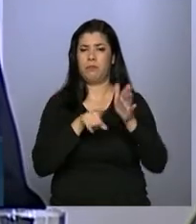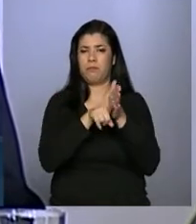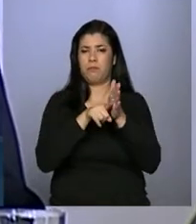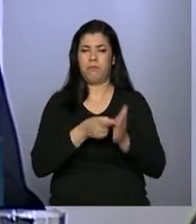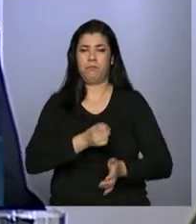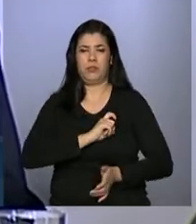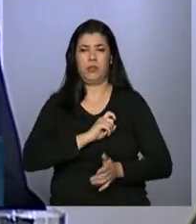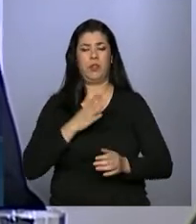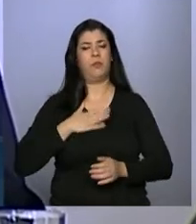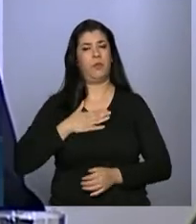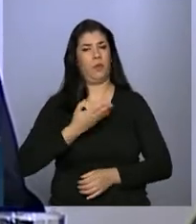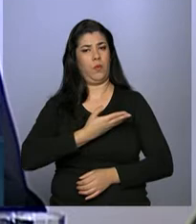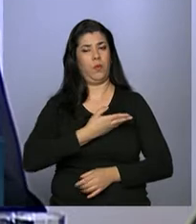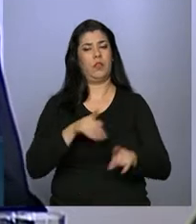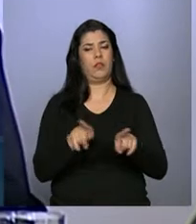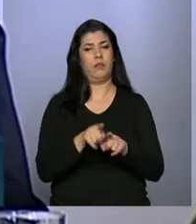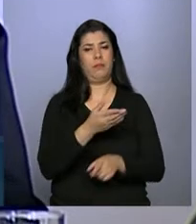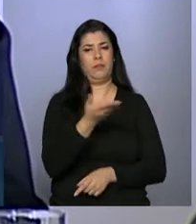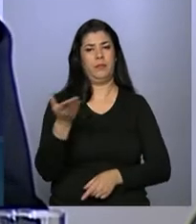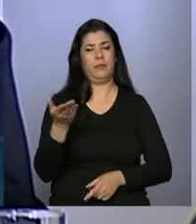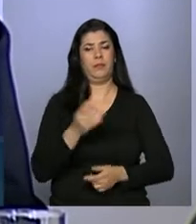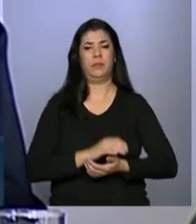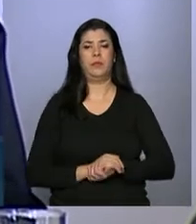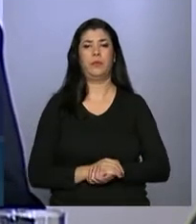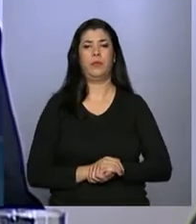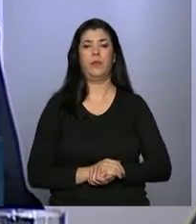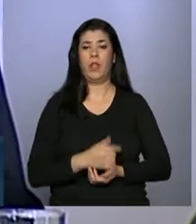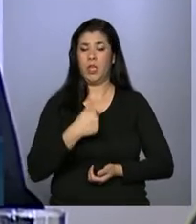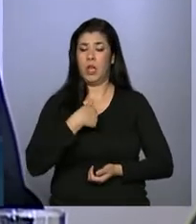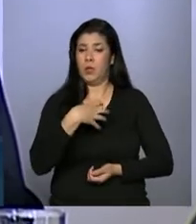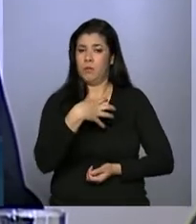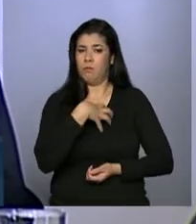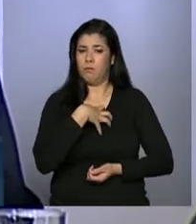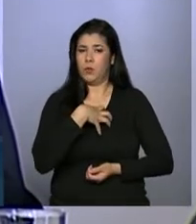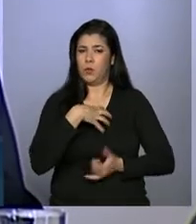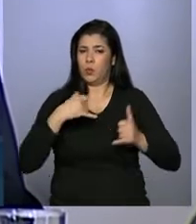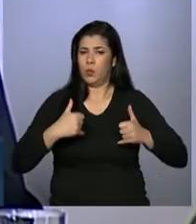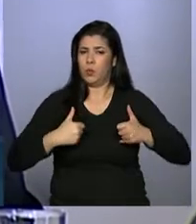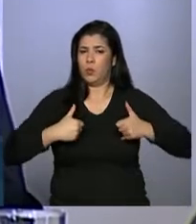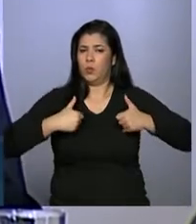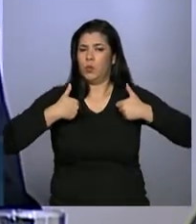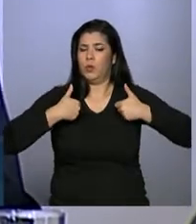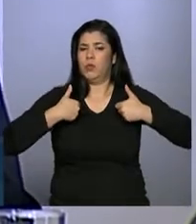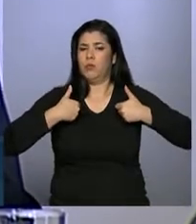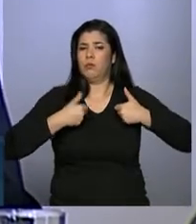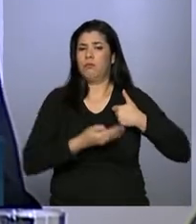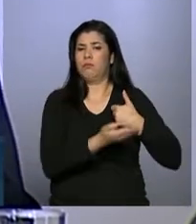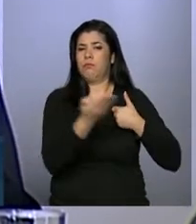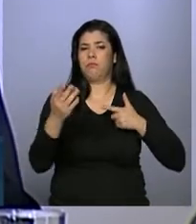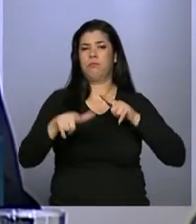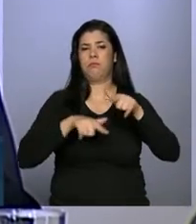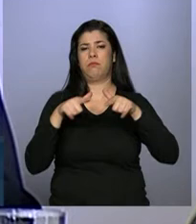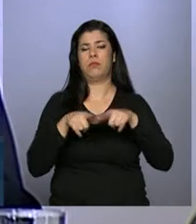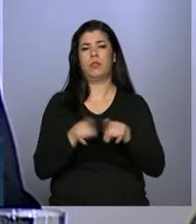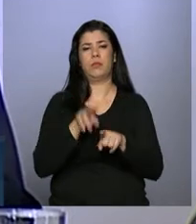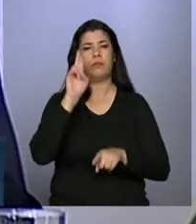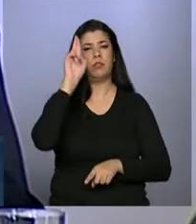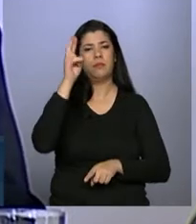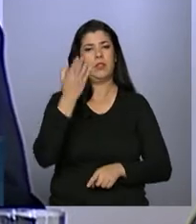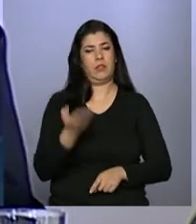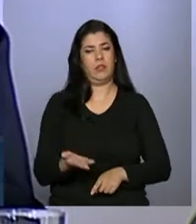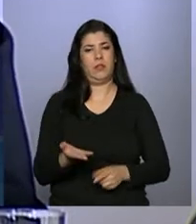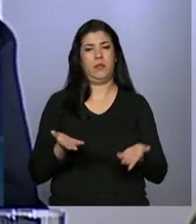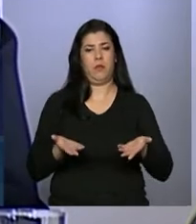meus colegas, meus amigos, que é um orgulho tê-los como colegas e representá-los.